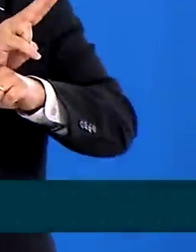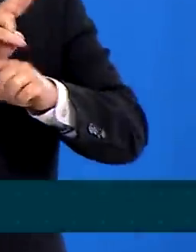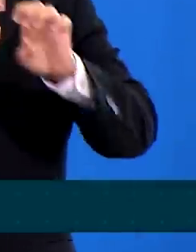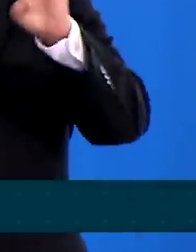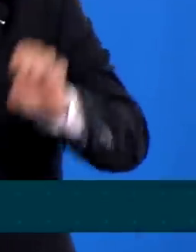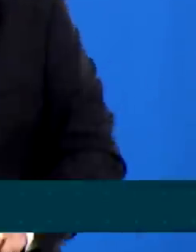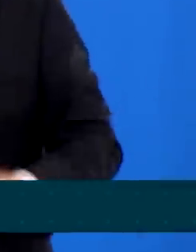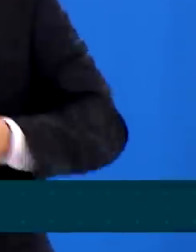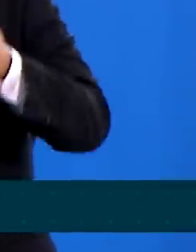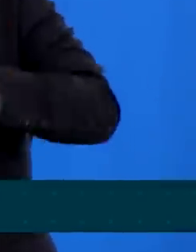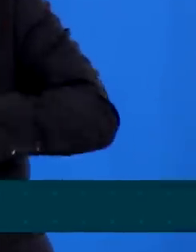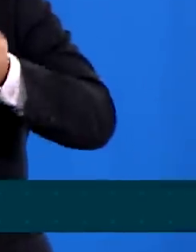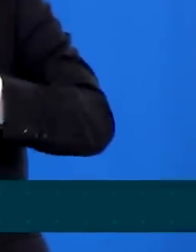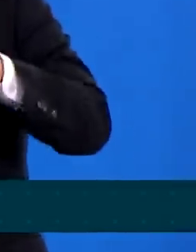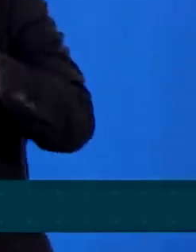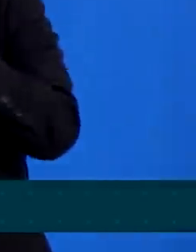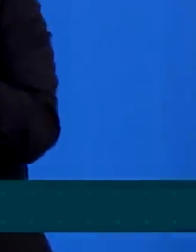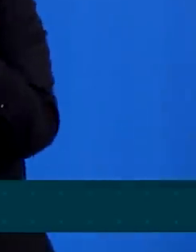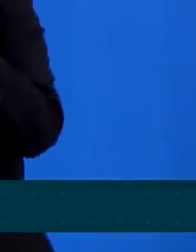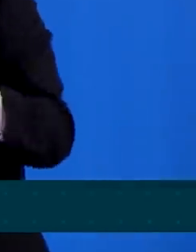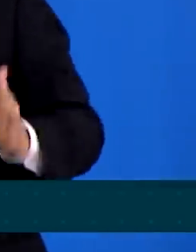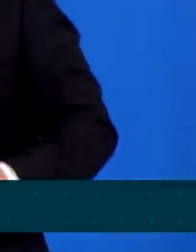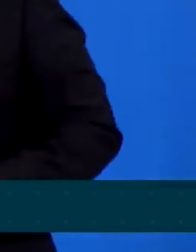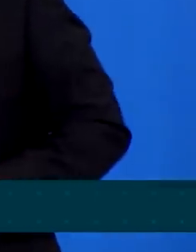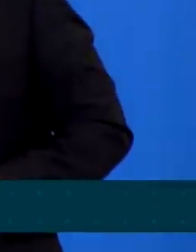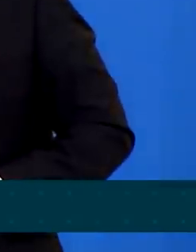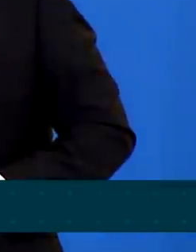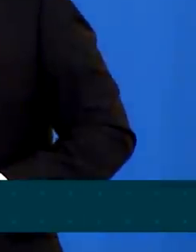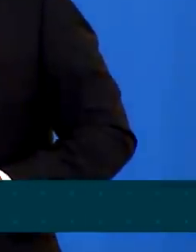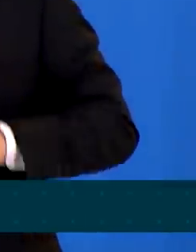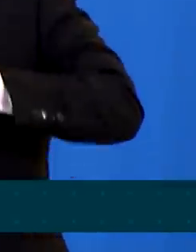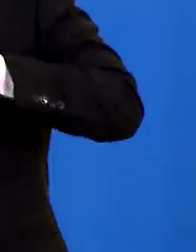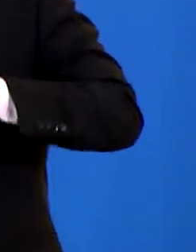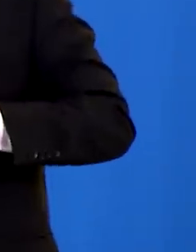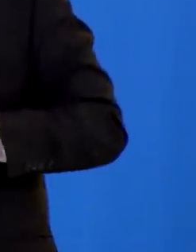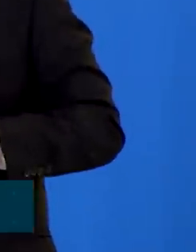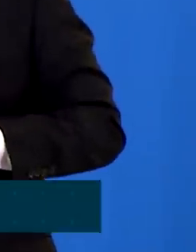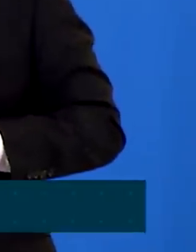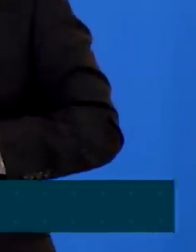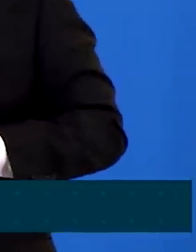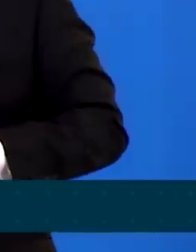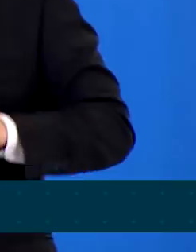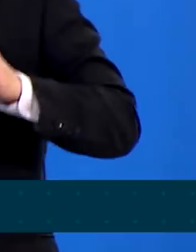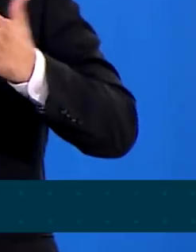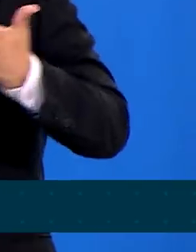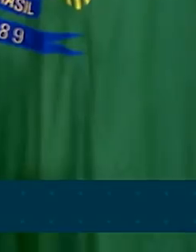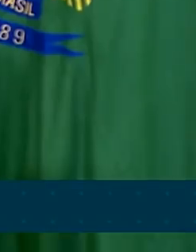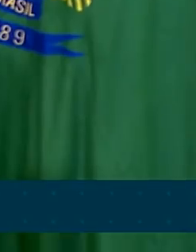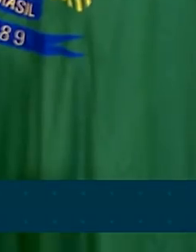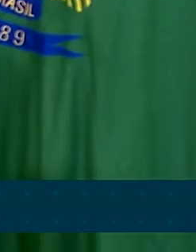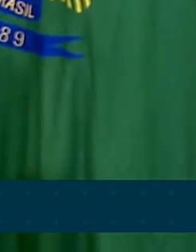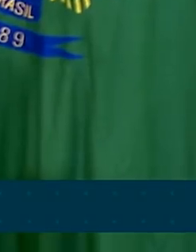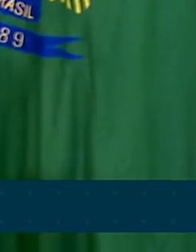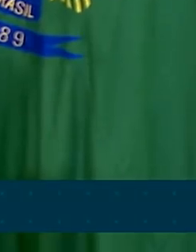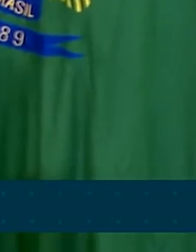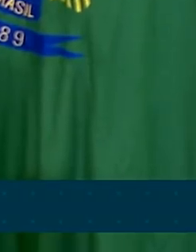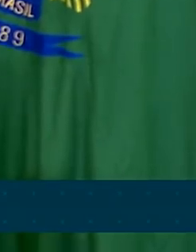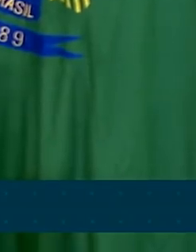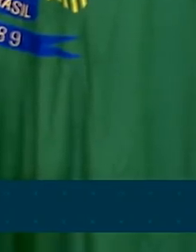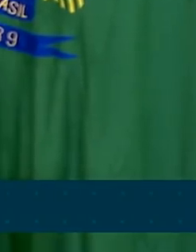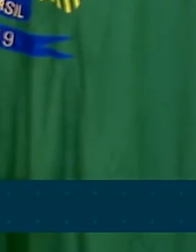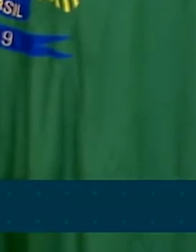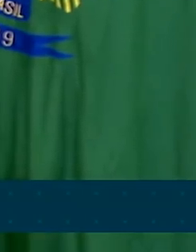estruturas administrativas e programas de governo que já foram exauridos ou até revogados tacitamente. Espero colaborar